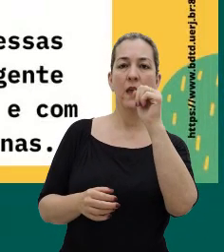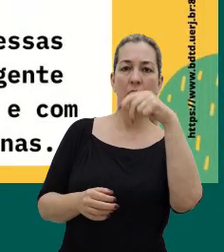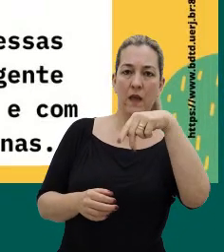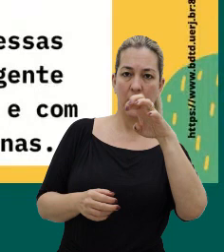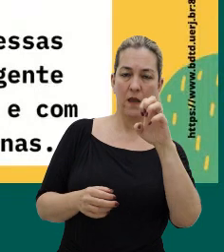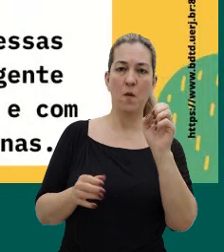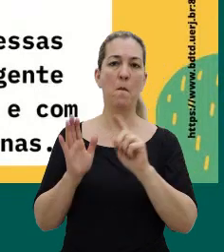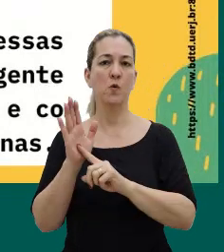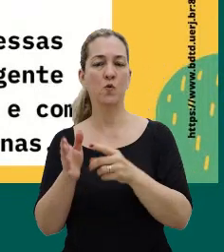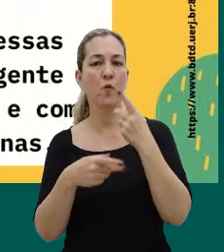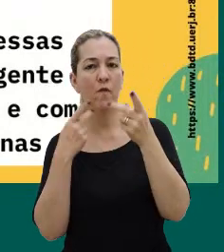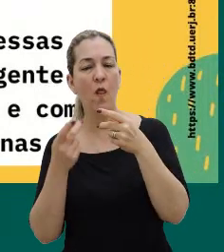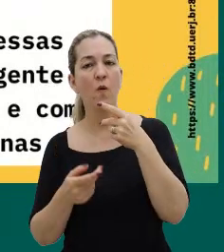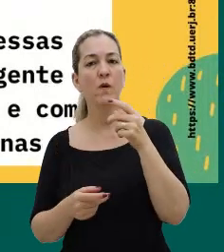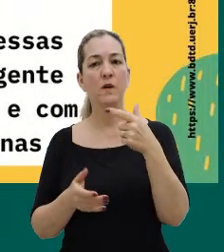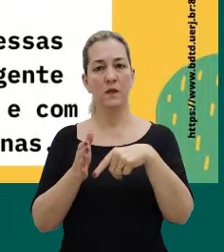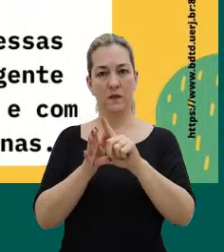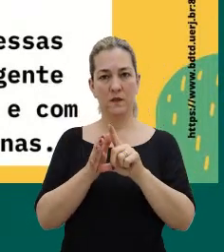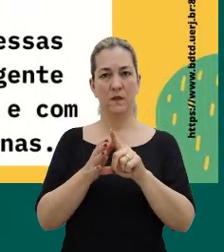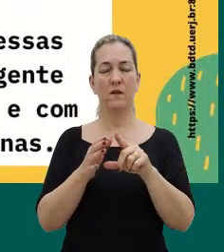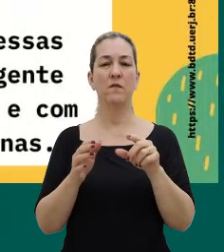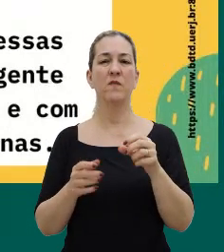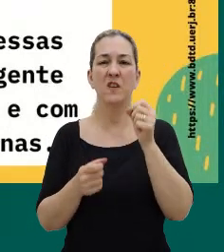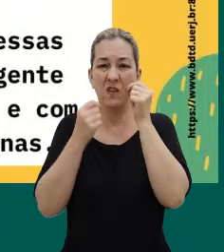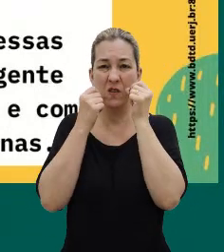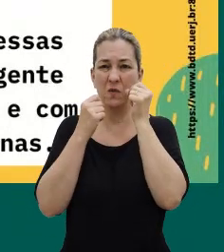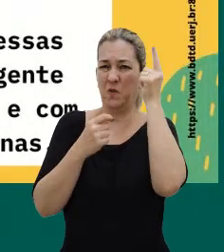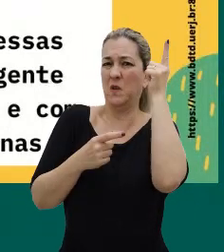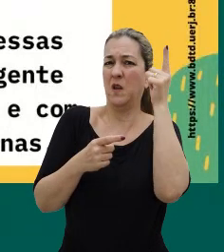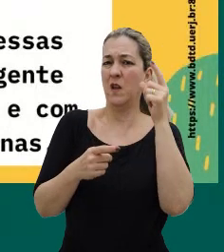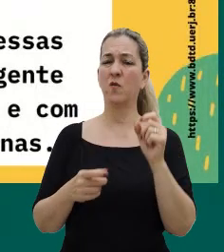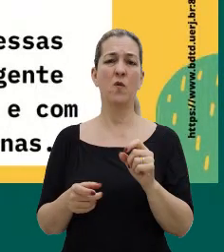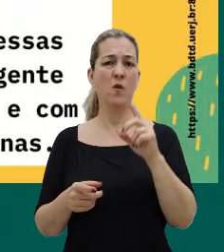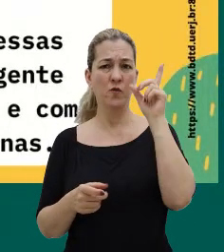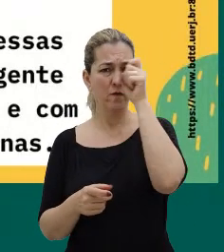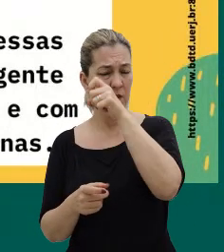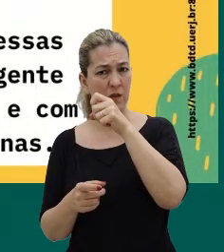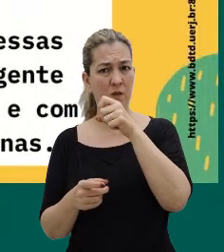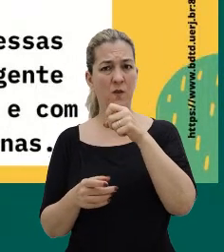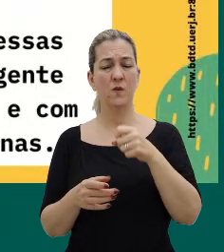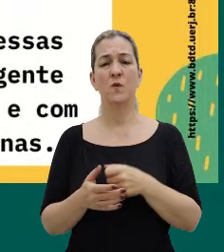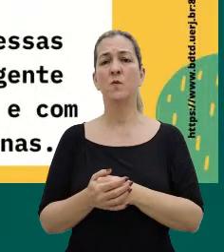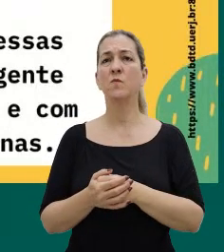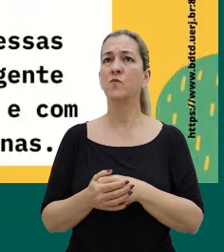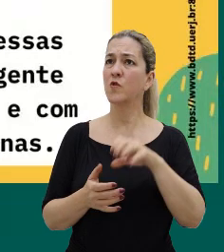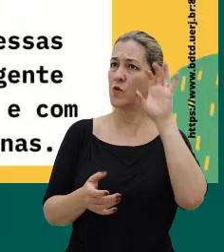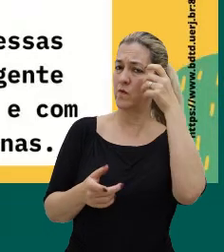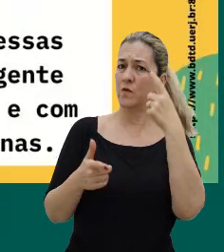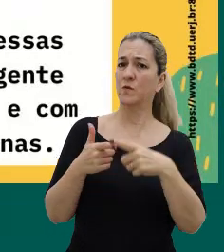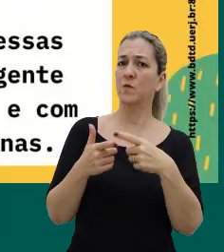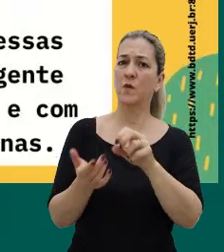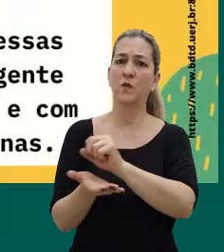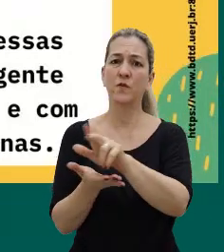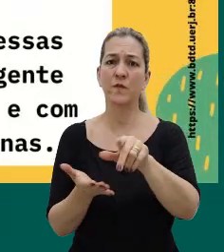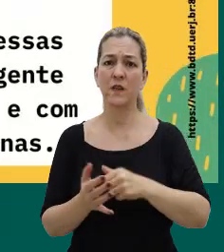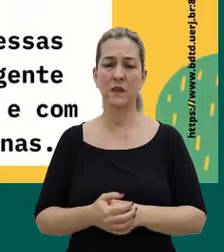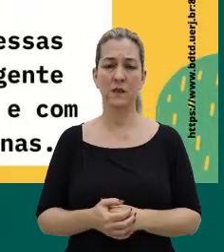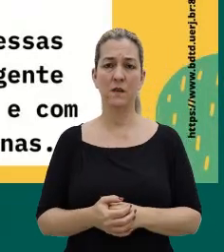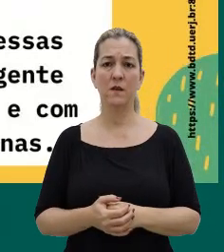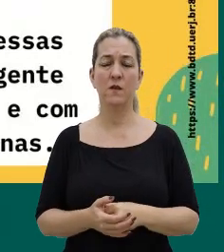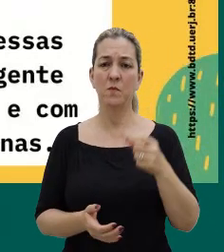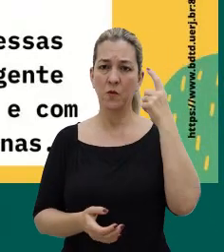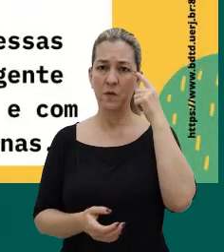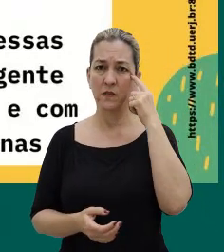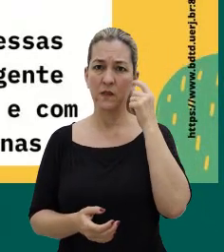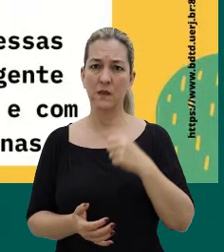então que acaba ficando estranho, né, acaba ficando difícil de lidar com essa diferença. Então, gente pode pensar. Qual a nossa...